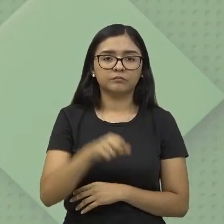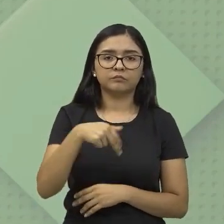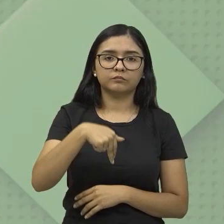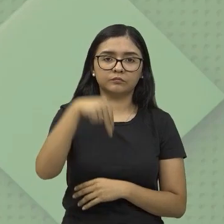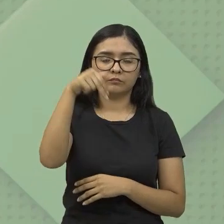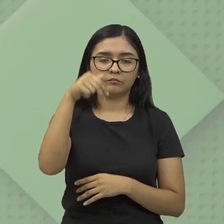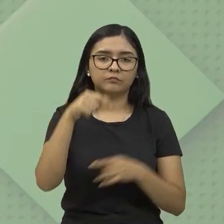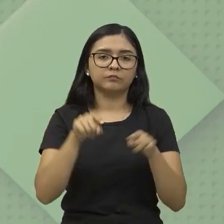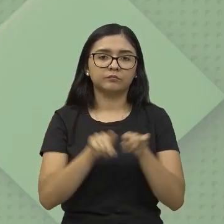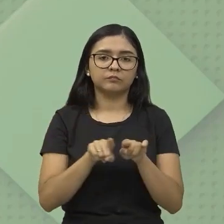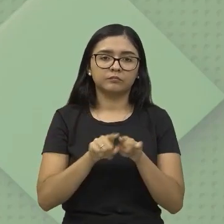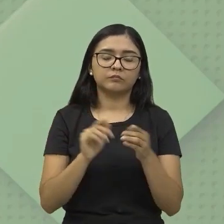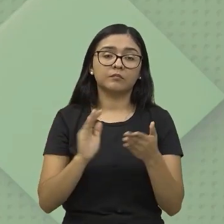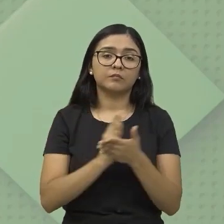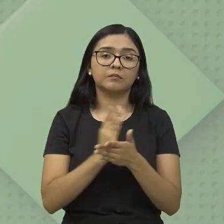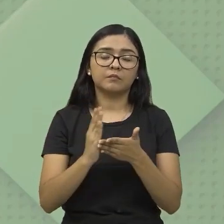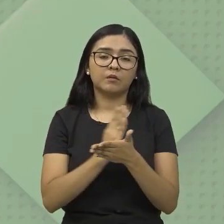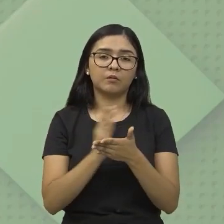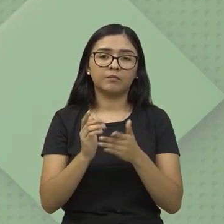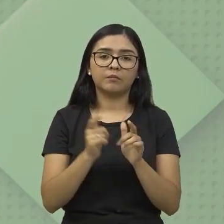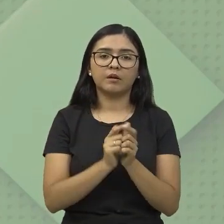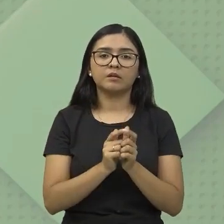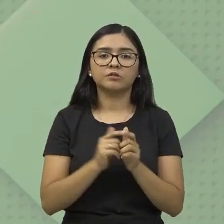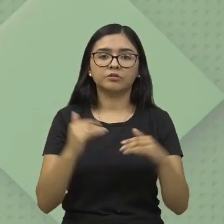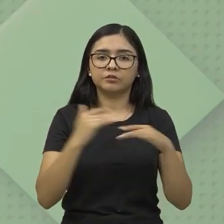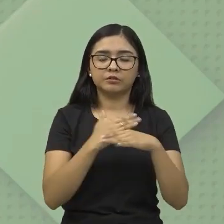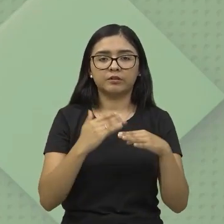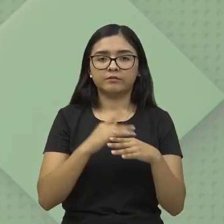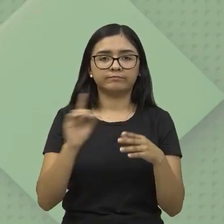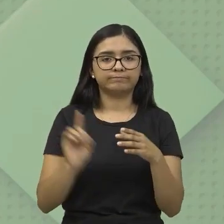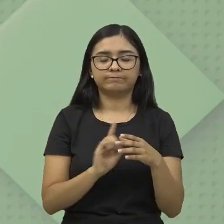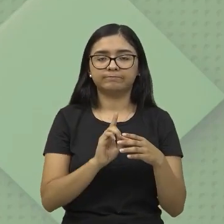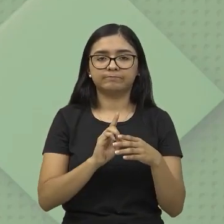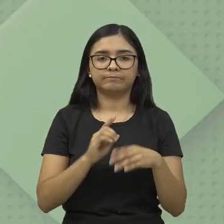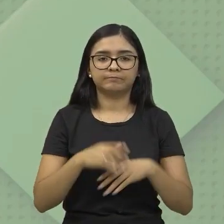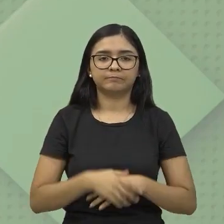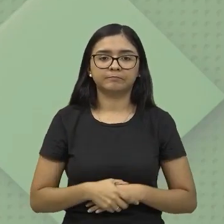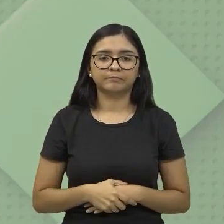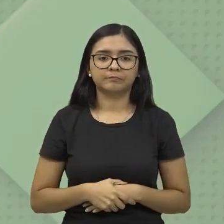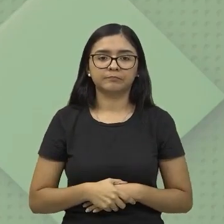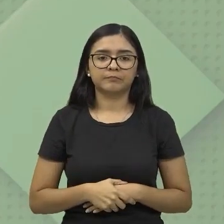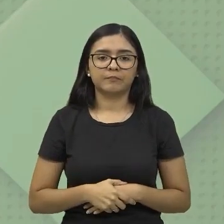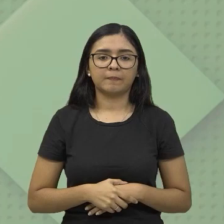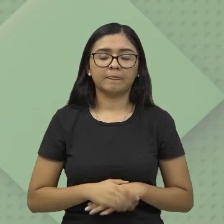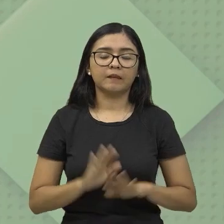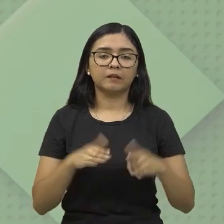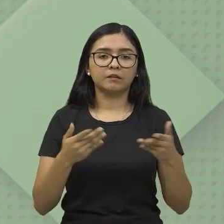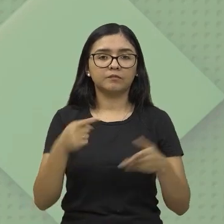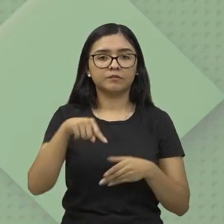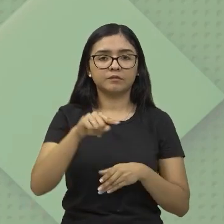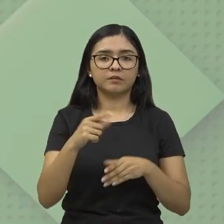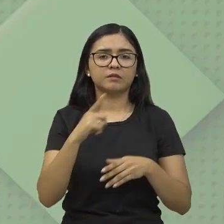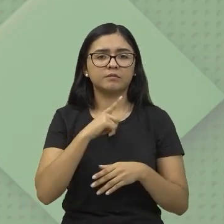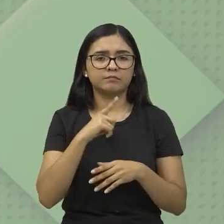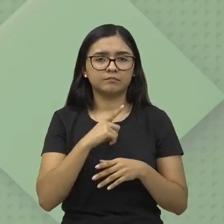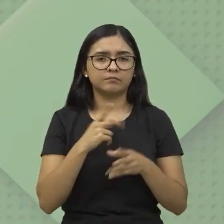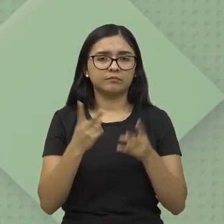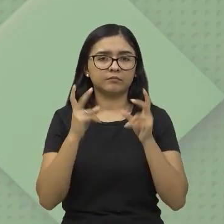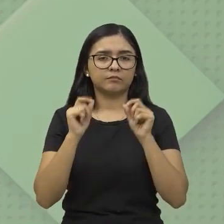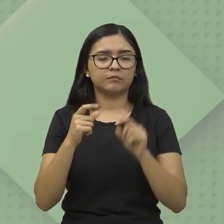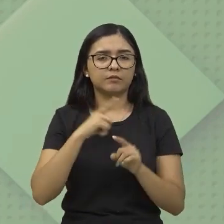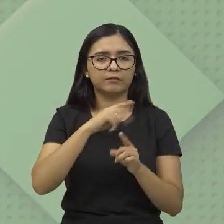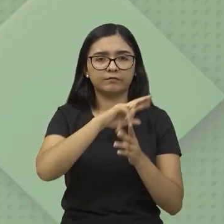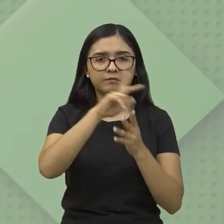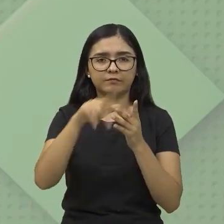está incluído, mas algumas cidades, né, não vão fazer parte aí desse sistema. Ou seja, você viu que existem fontes de energia